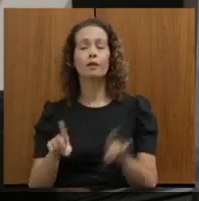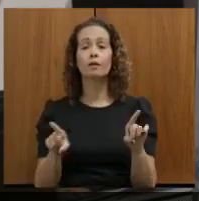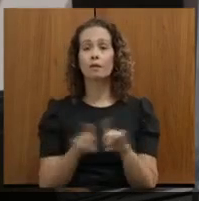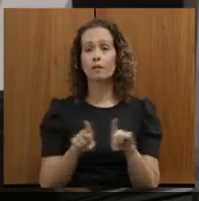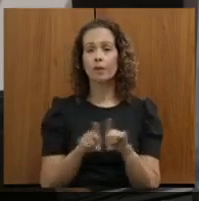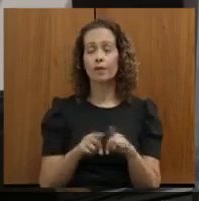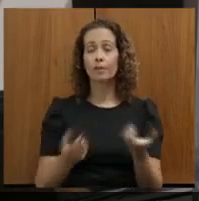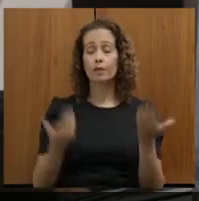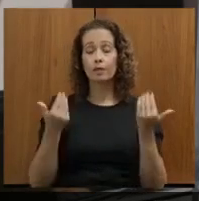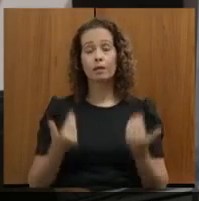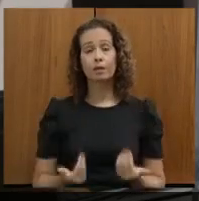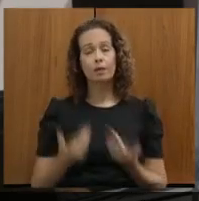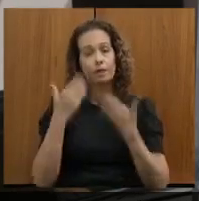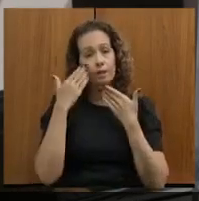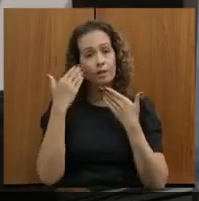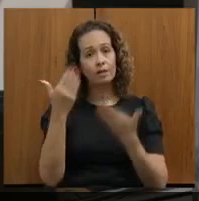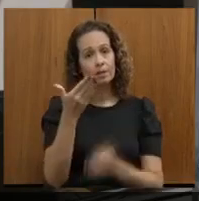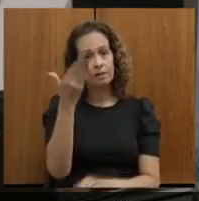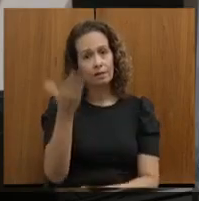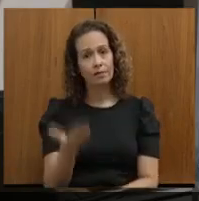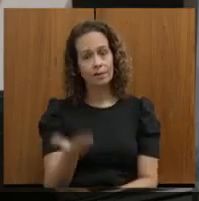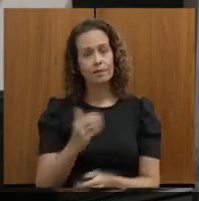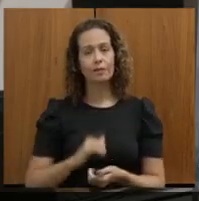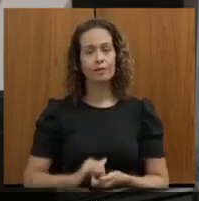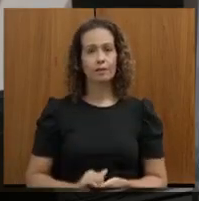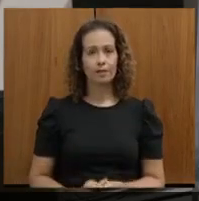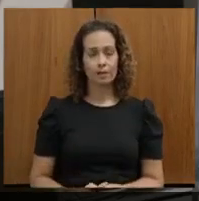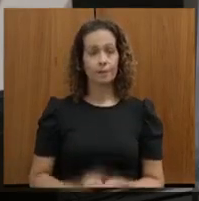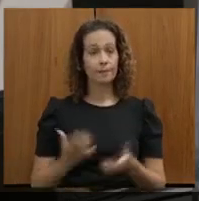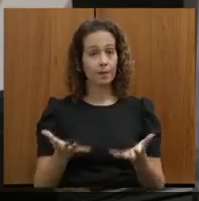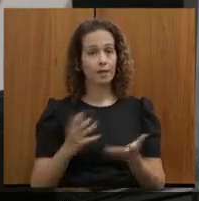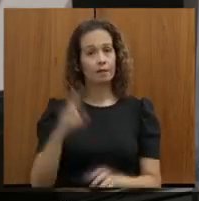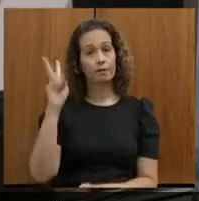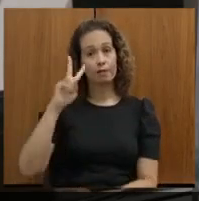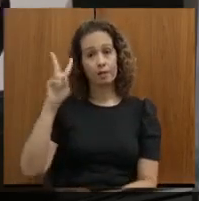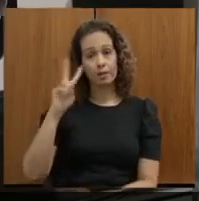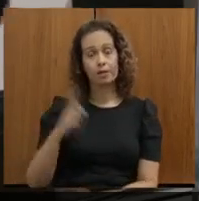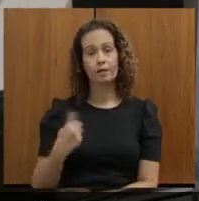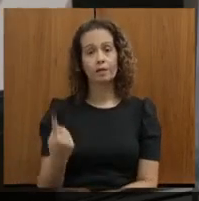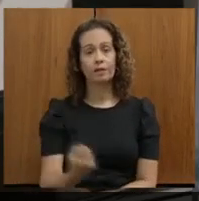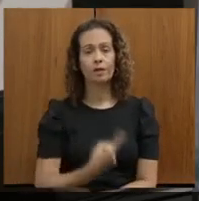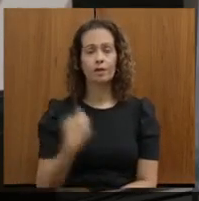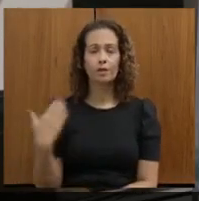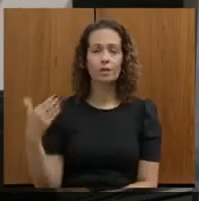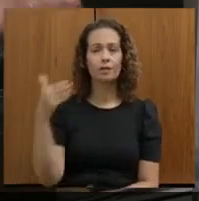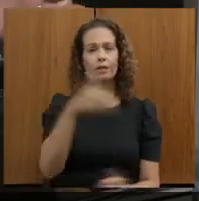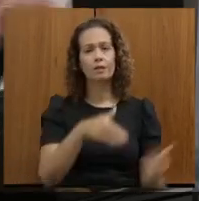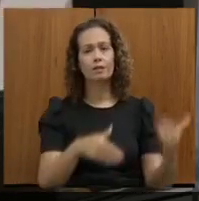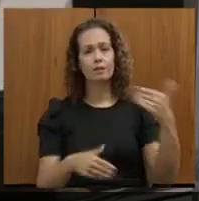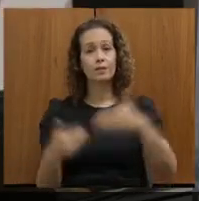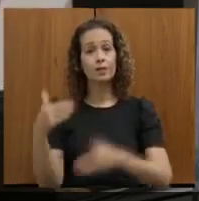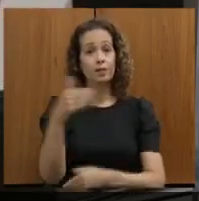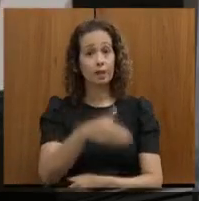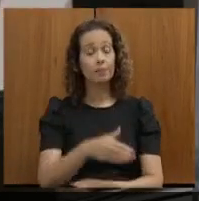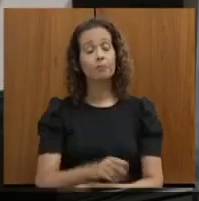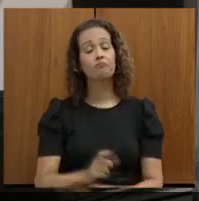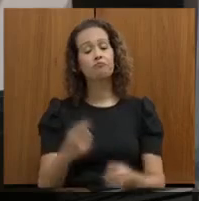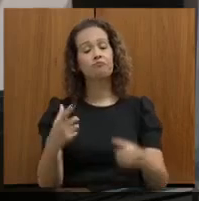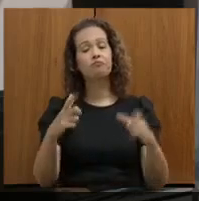E aqui estou para agradecer vossa excelência. Quero lembrar das nossas idas e vindas à nossa região.